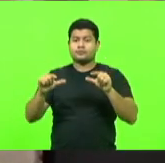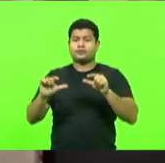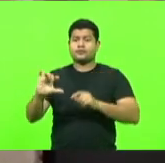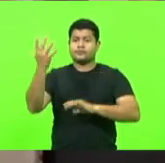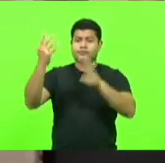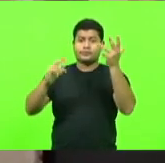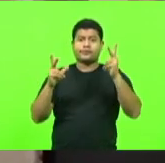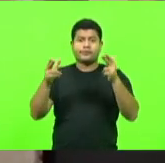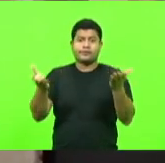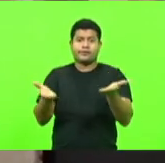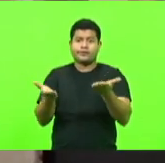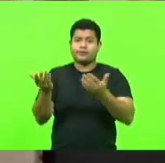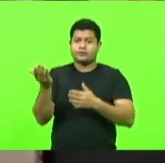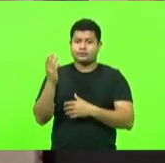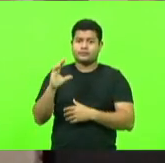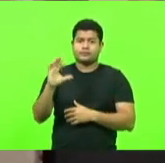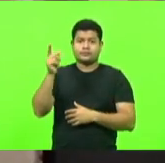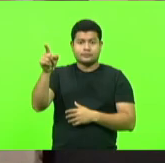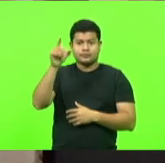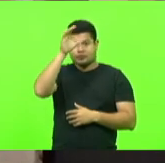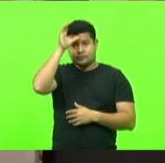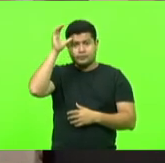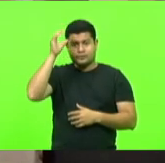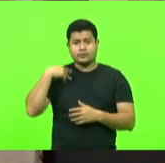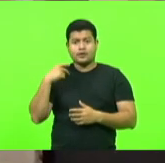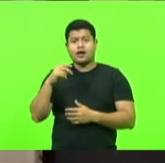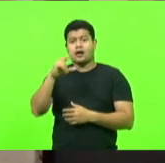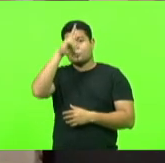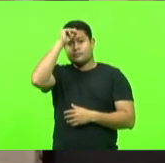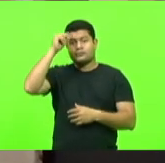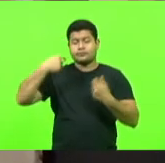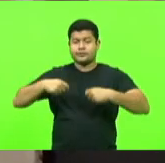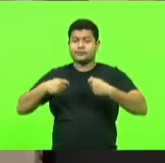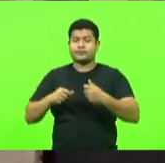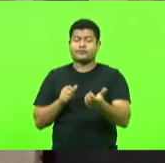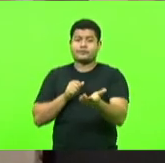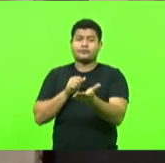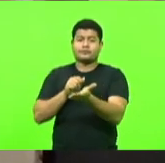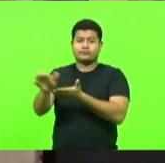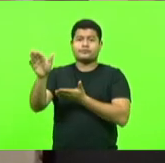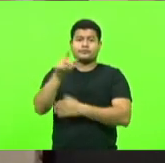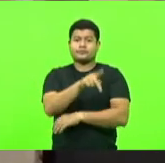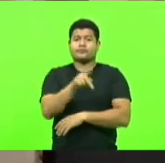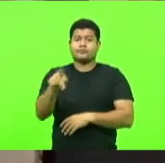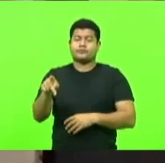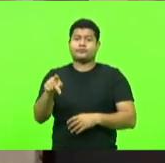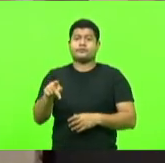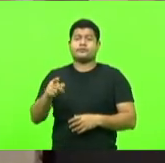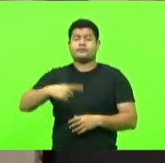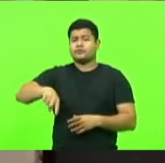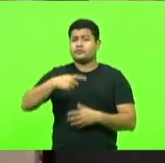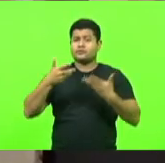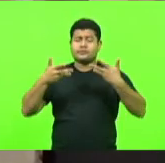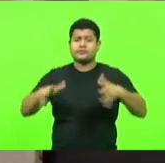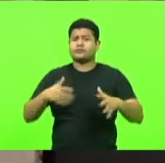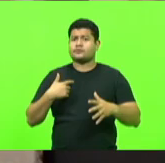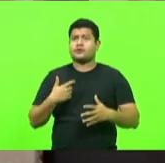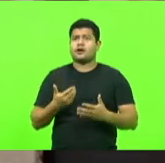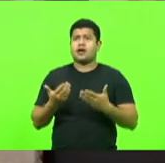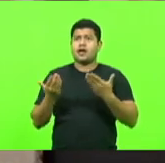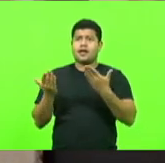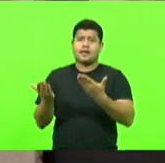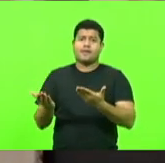como estes de Criciúma, onde o prefeito teve que intervir com a exoneração dos professores. Nós não queremos os nossos professores